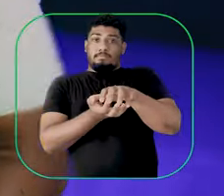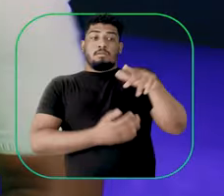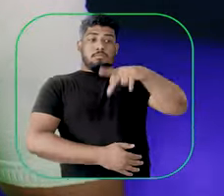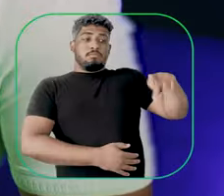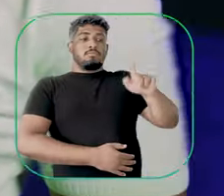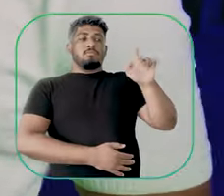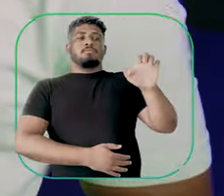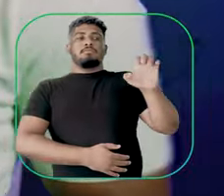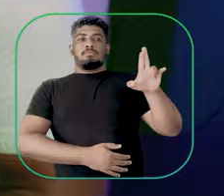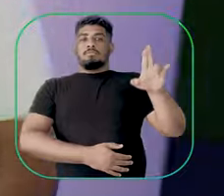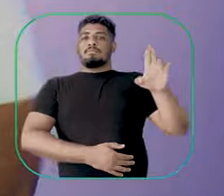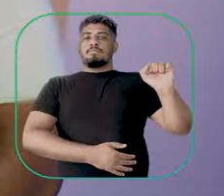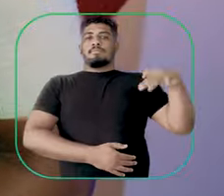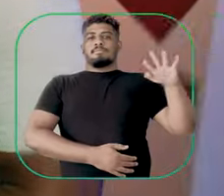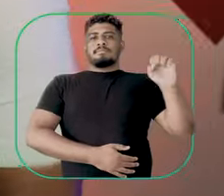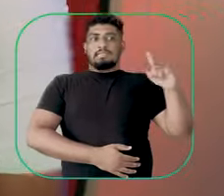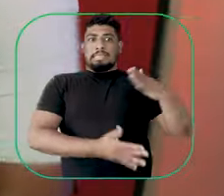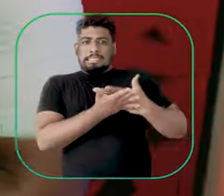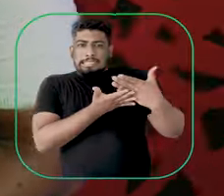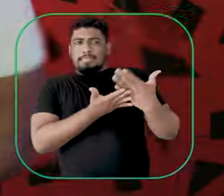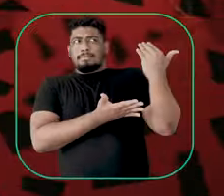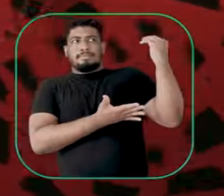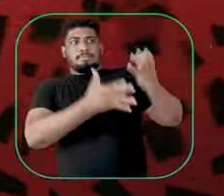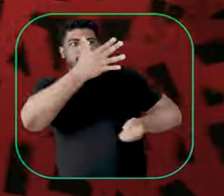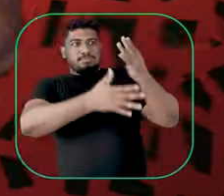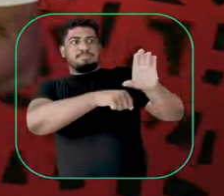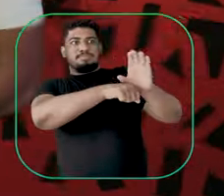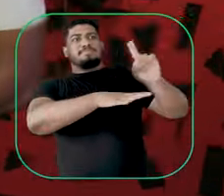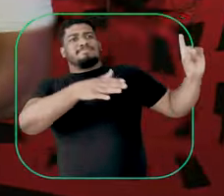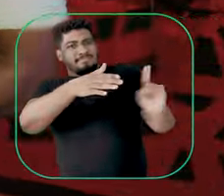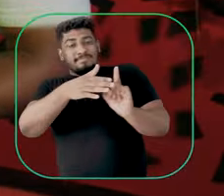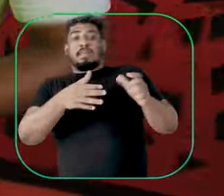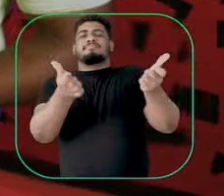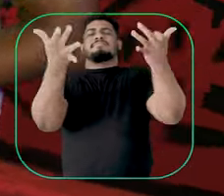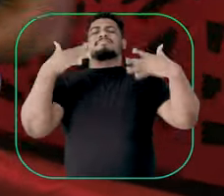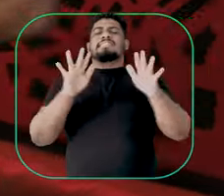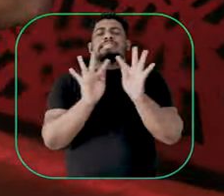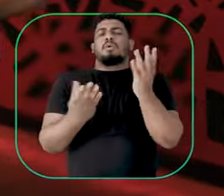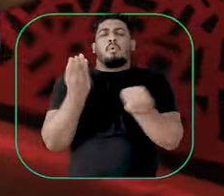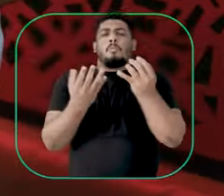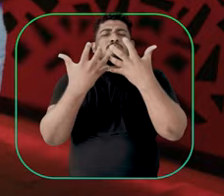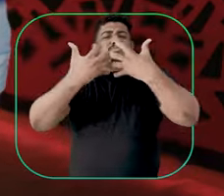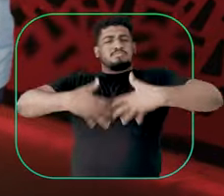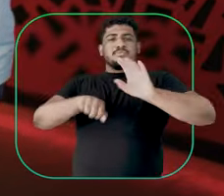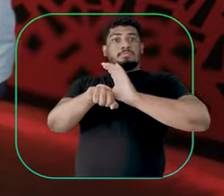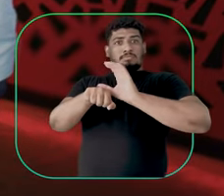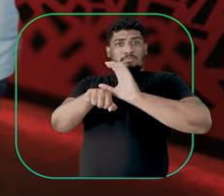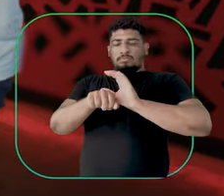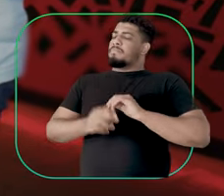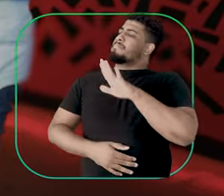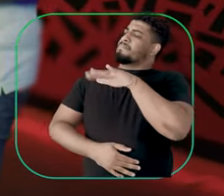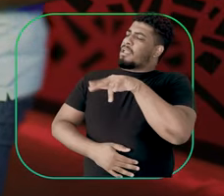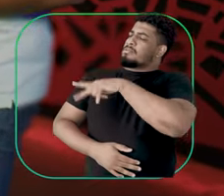está na pós desde a sua fundação e irá nos contar um pouco mais sobre como funciona o curso. Professor, a primeira coisa que